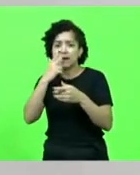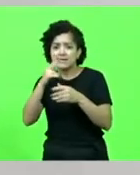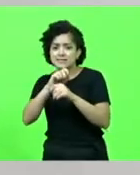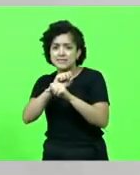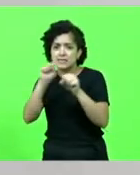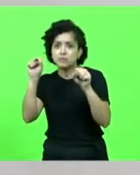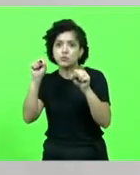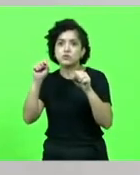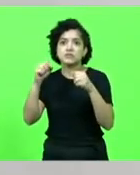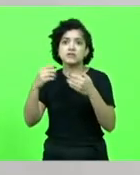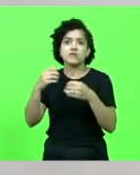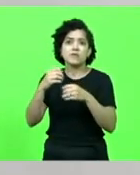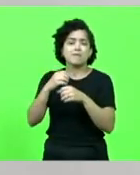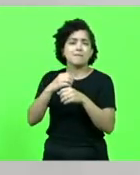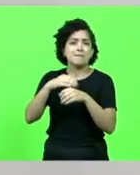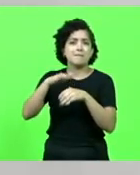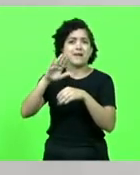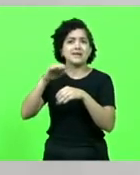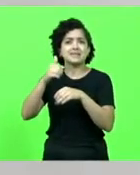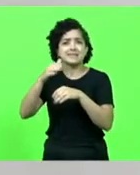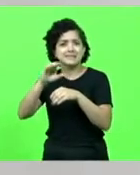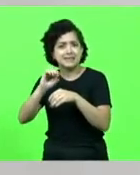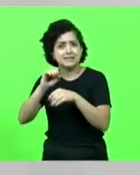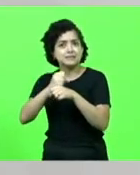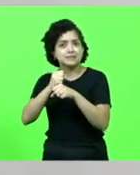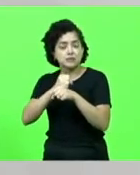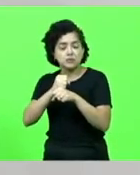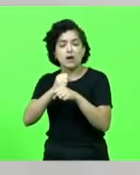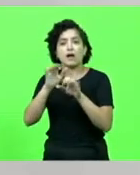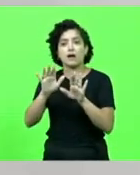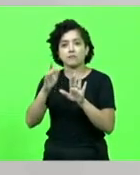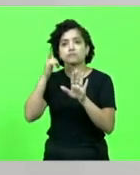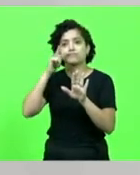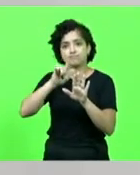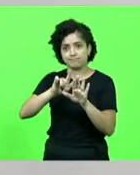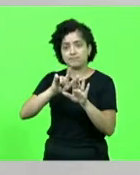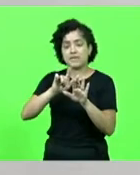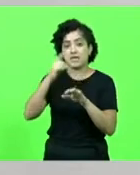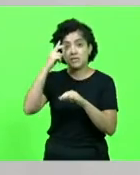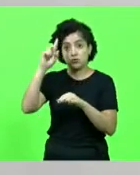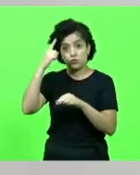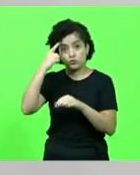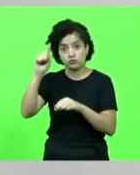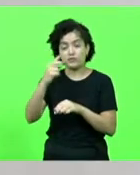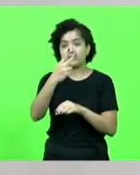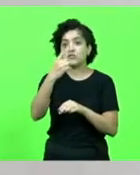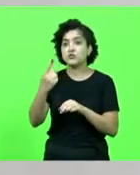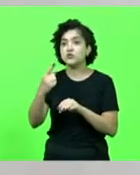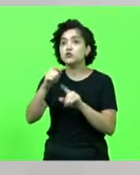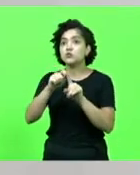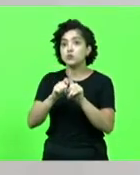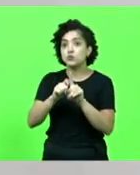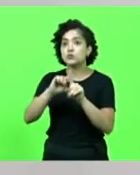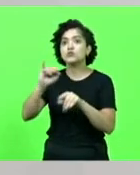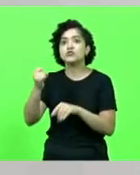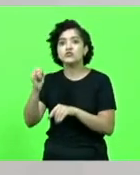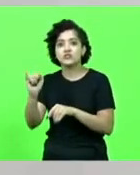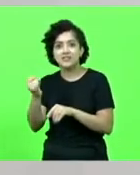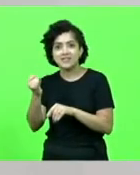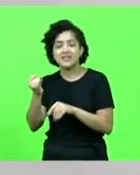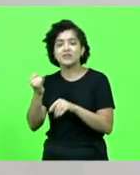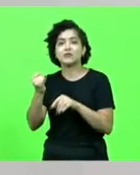mais de uma década, nós conseguimos, senhor presidente, em 21 de janeiro de 2020, o IBAMA, então,